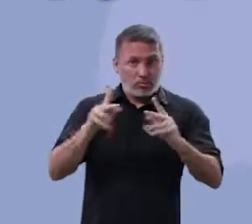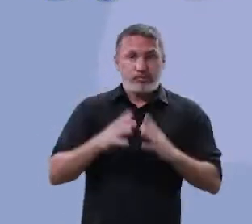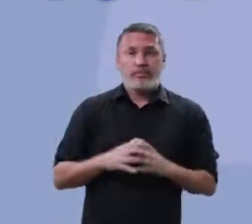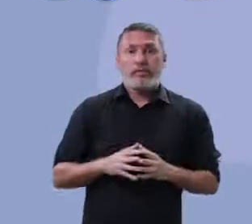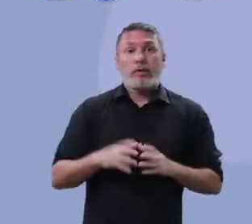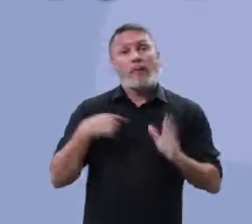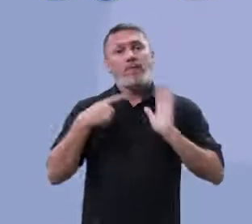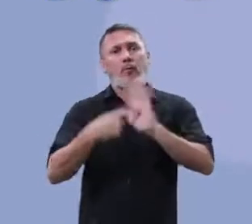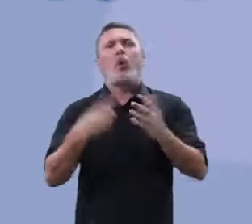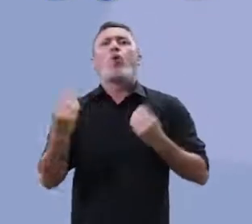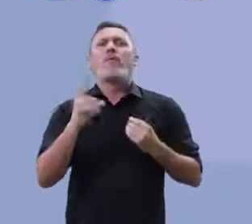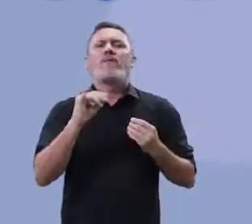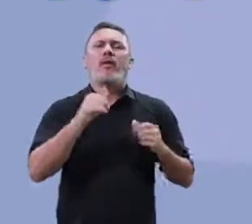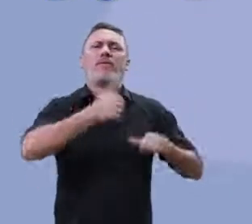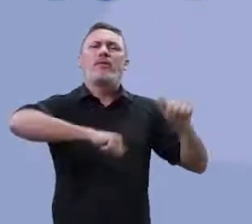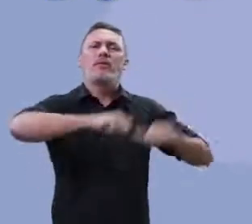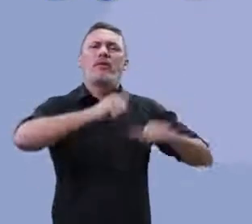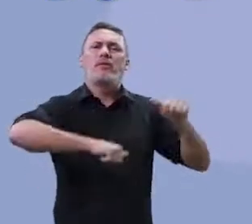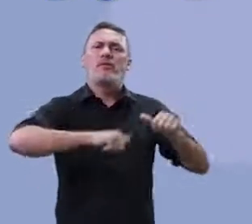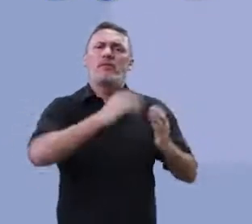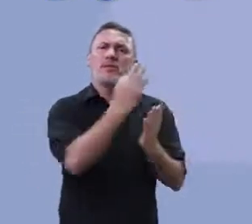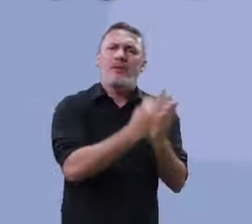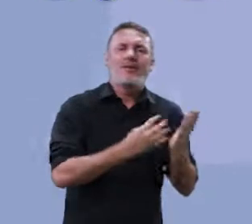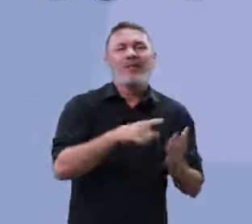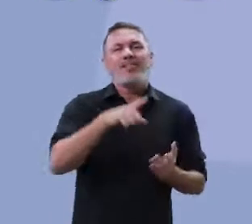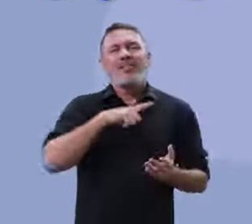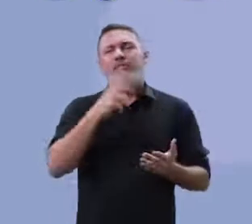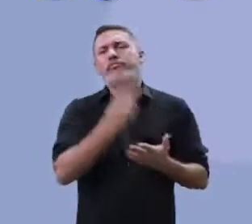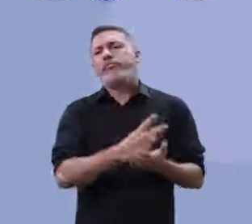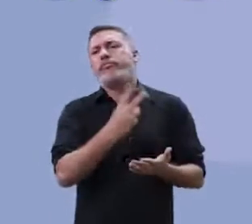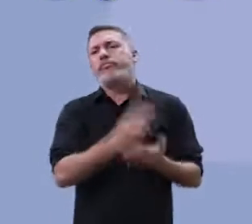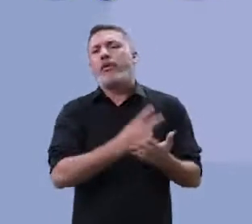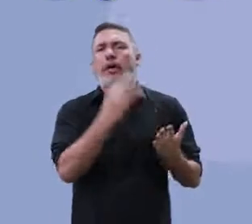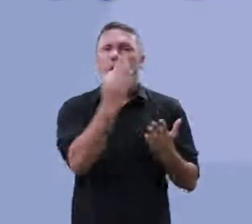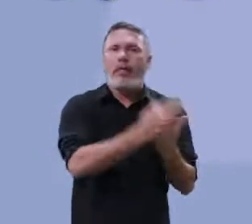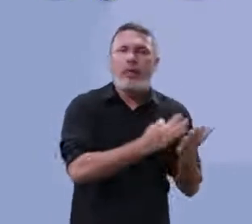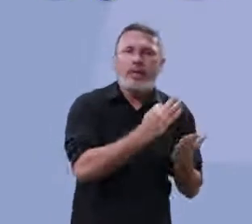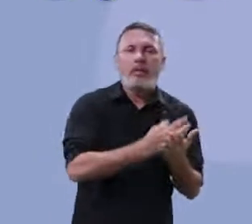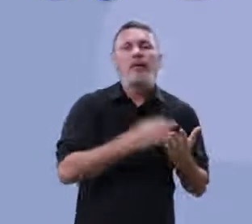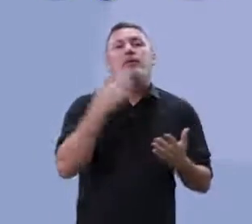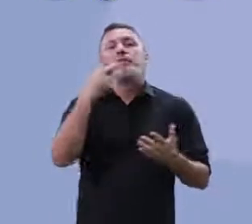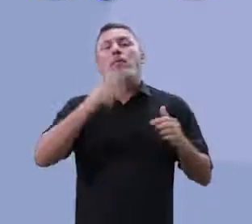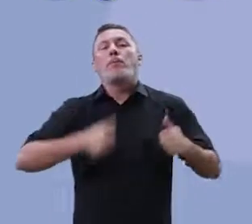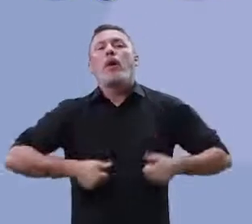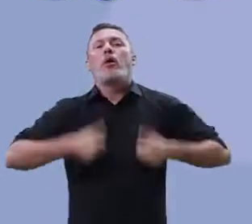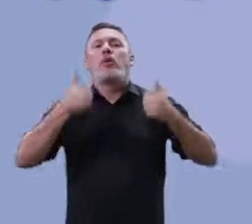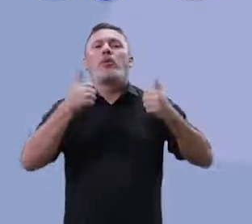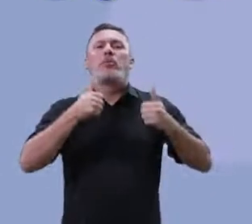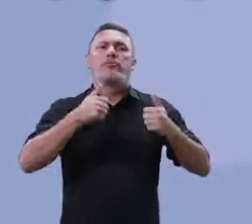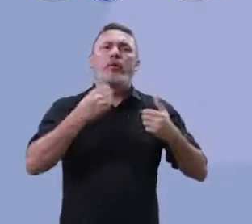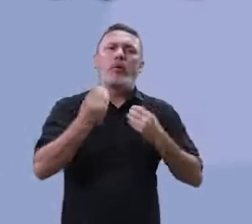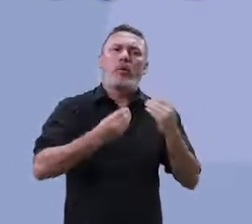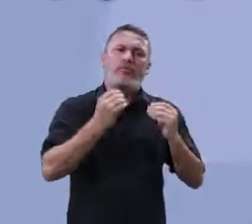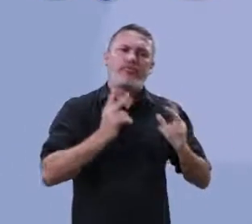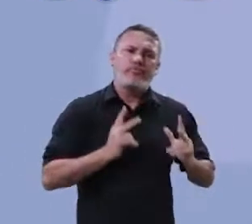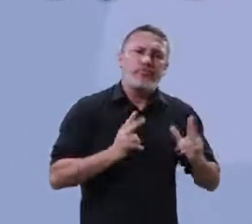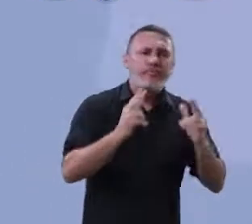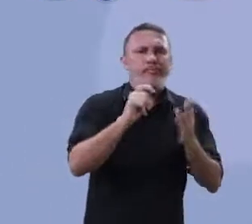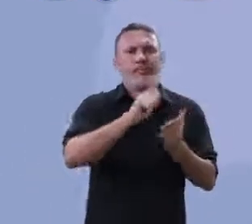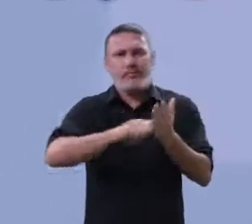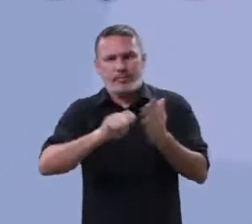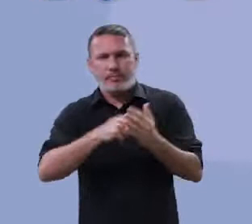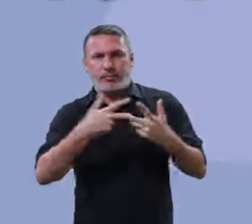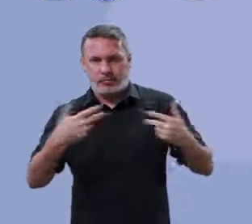Então, nós vamos mostrar como que é a dinâmica da avaliação, os principais erros e quatro dicas para você melhorar o seu desempenho, leitura,